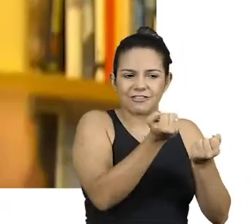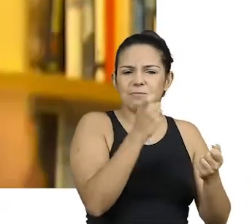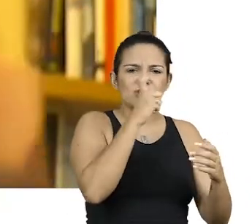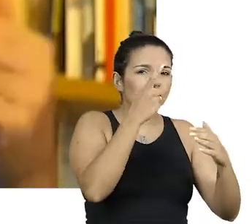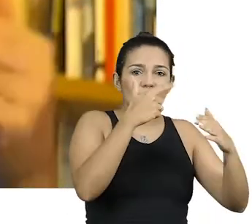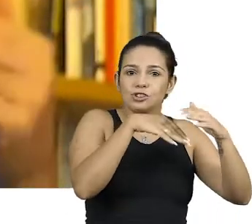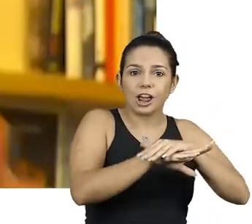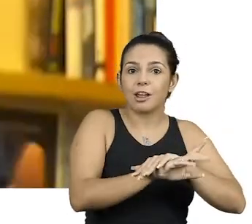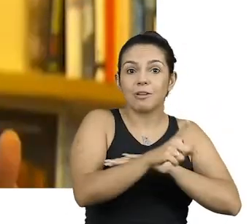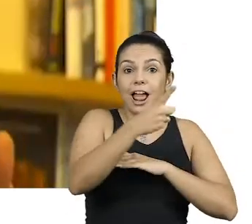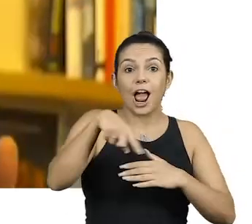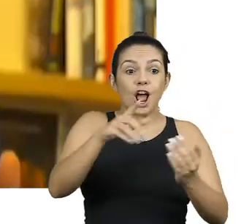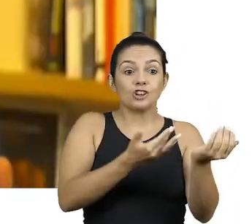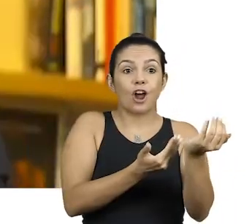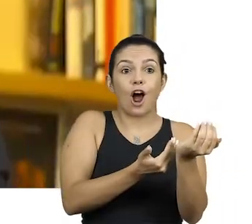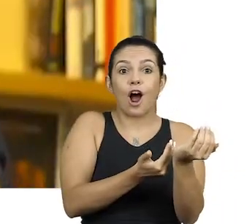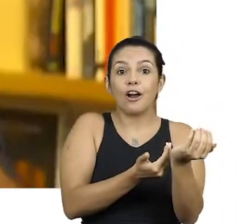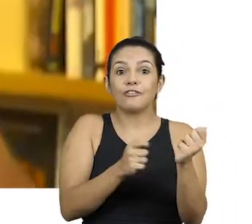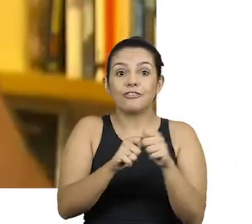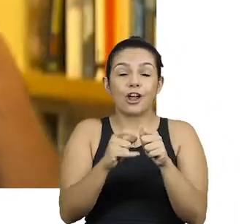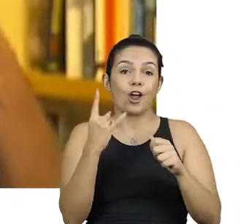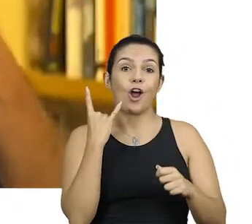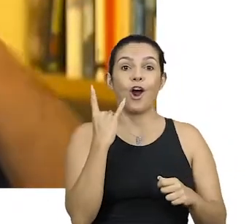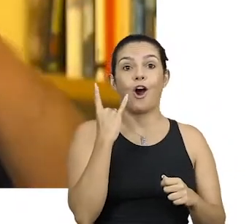garotada que chegou e fez o Rock Brasil.